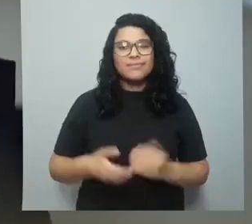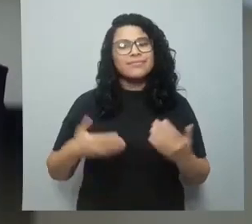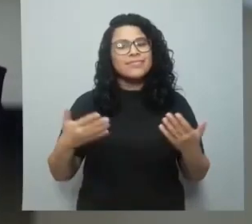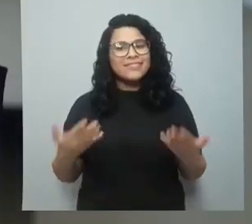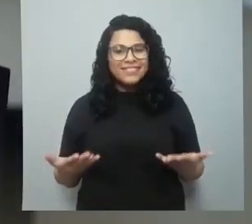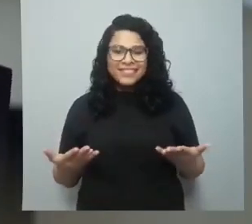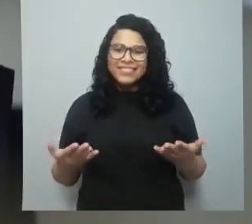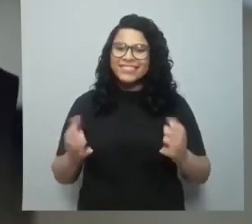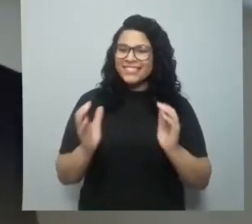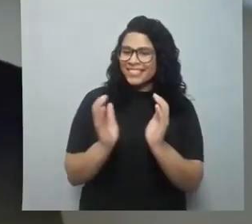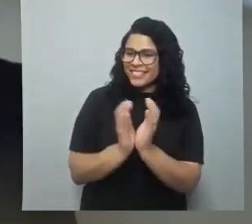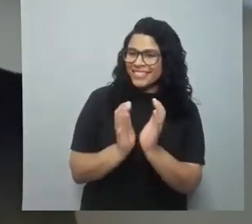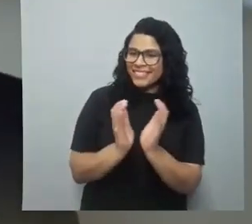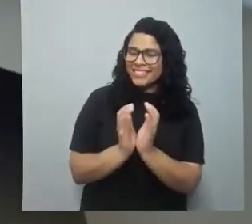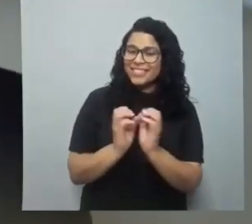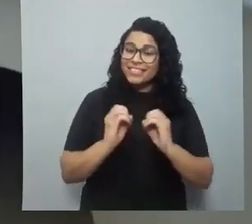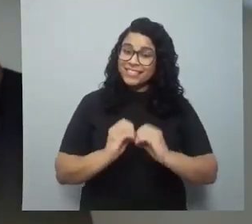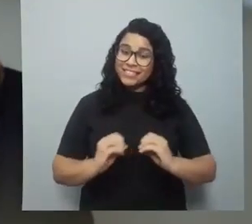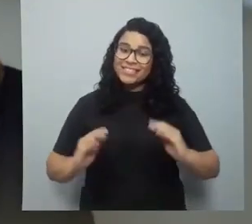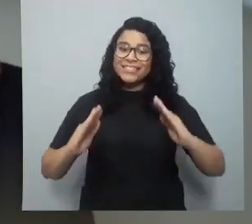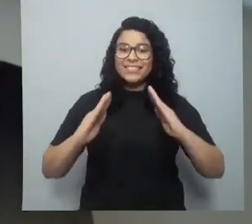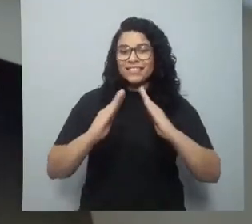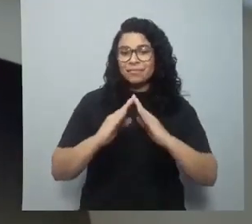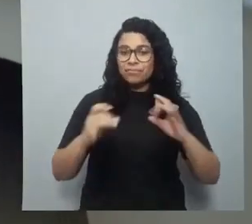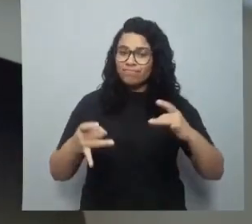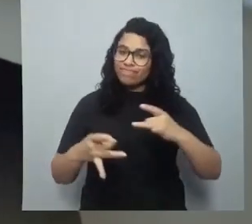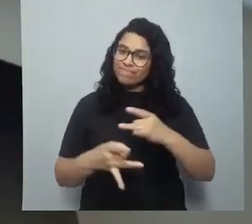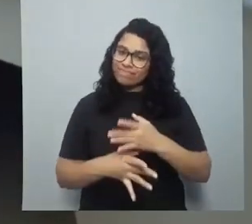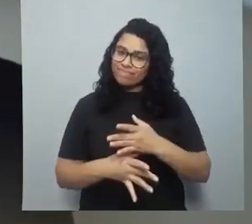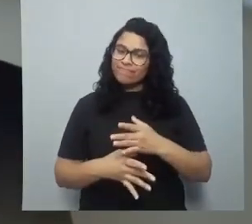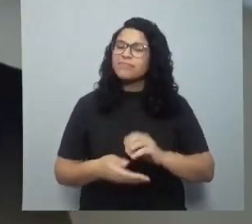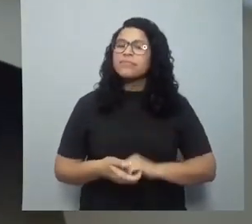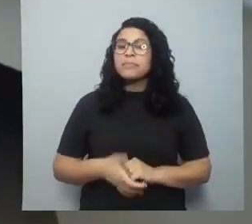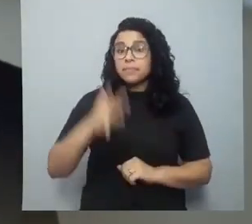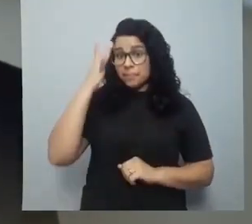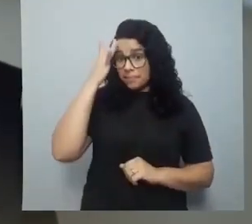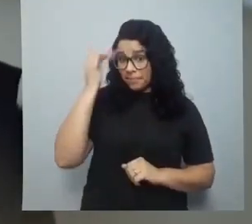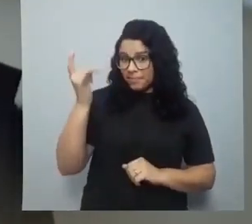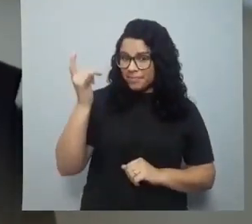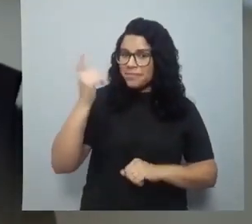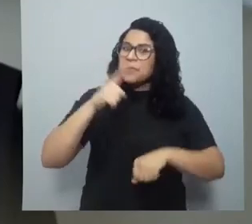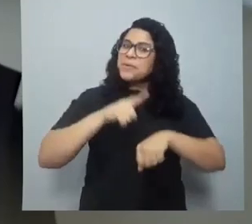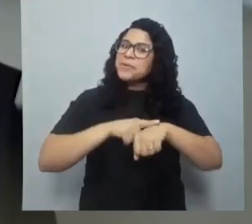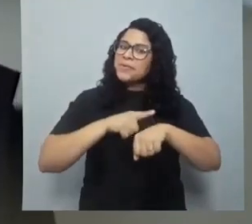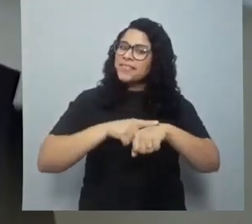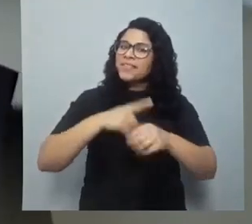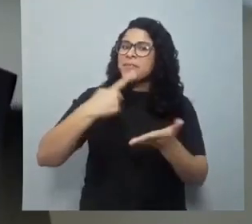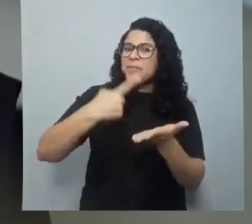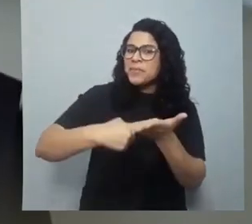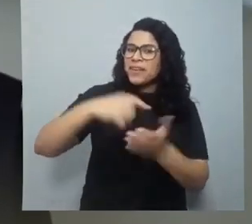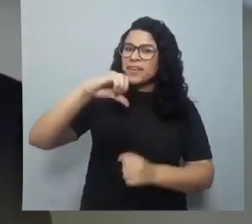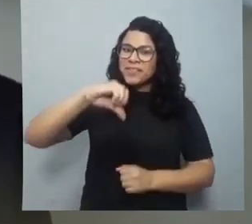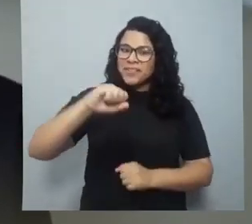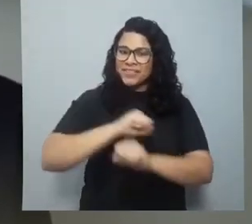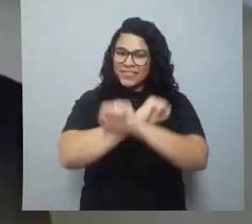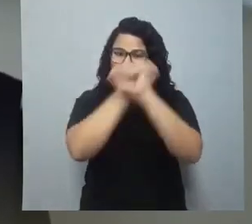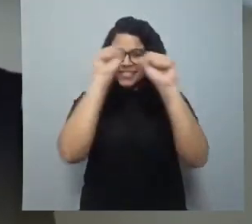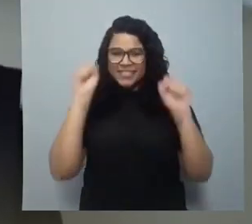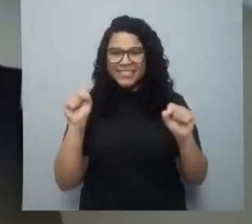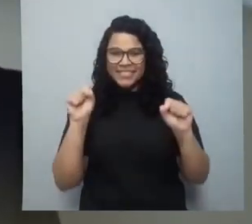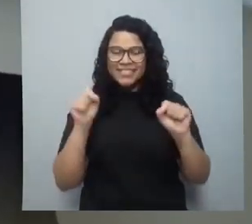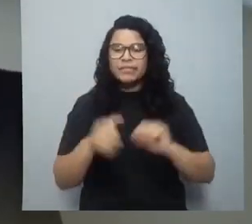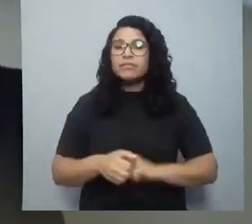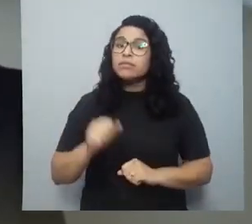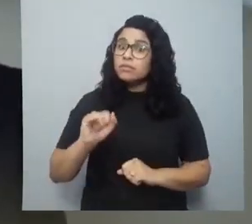E é isso aí, turminha. Esse foi mais um Saberes em Casa. Amanhã a gente tem um horário marcado às 9 da manhã.